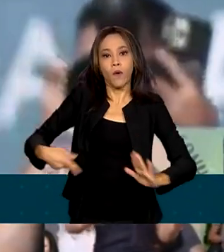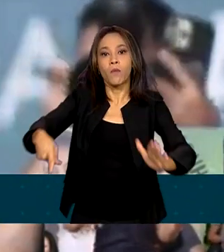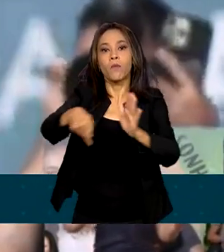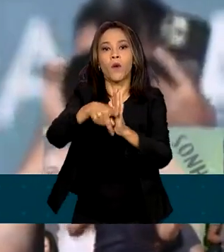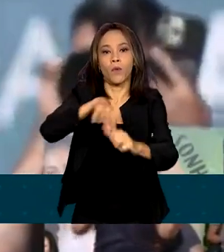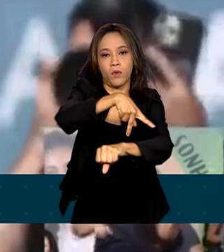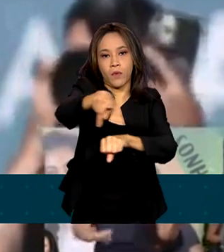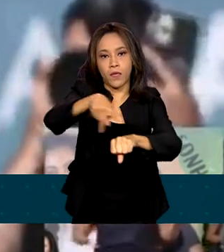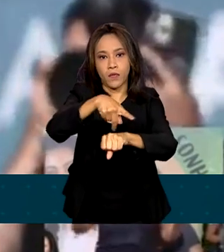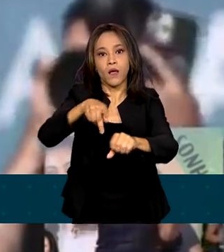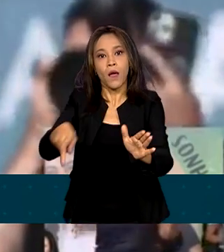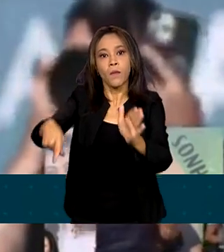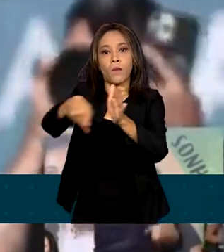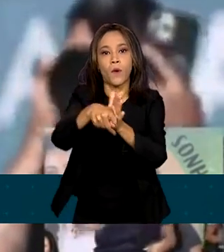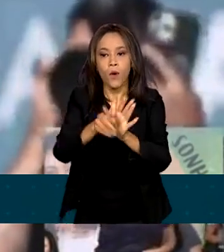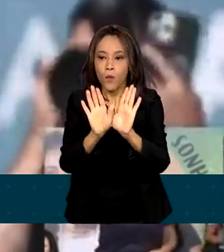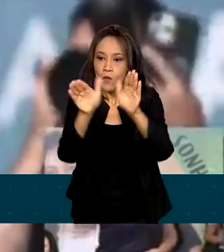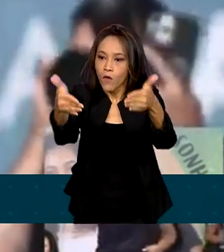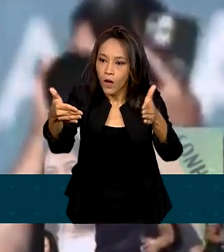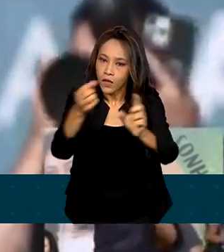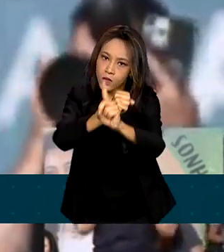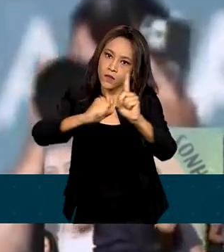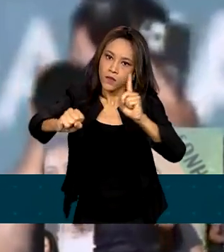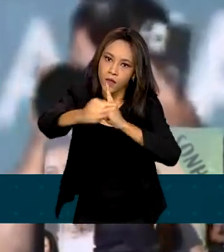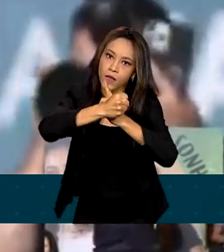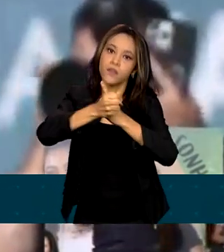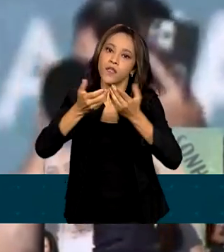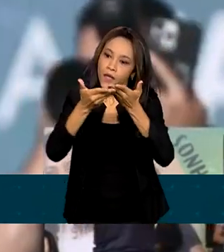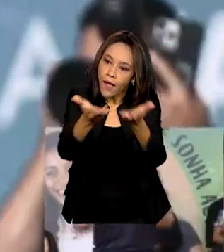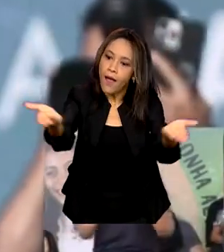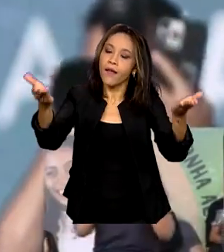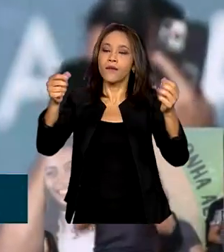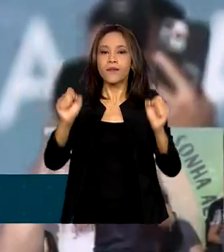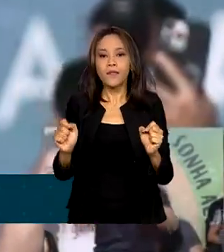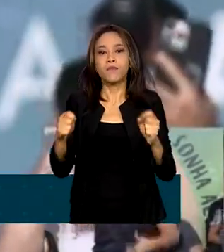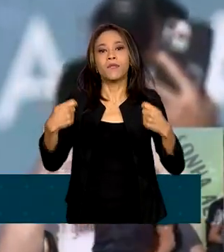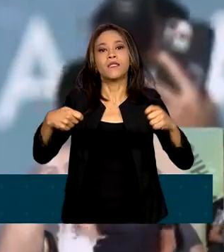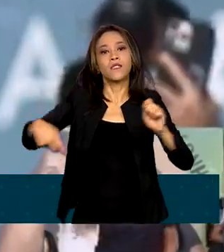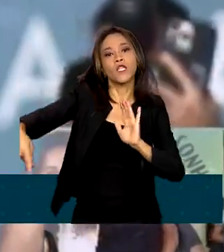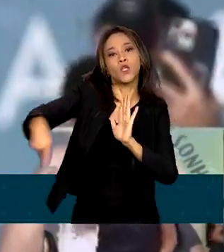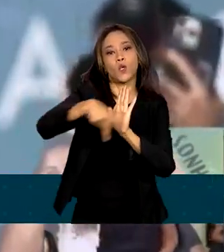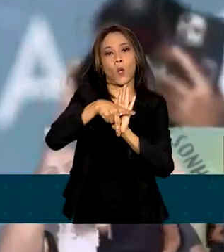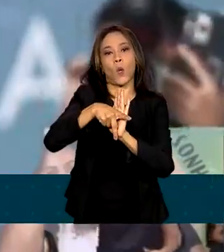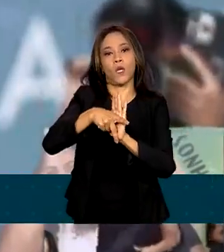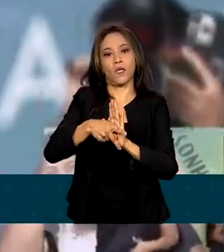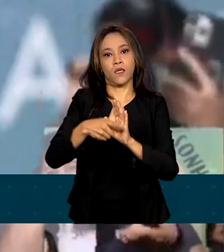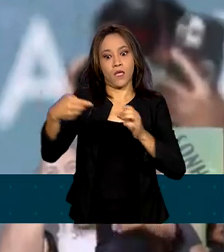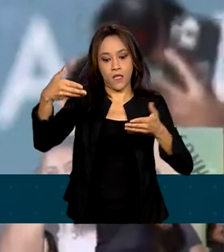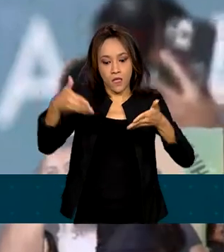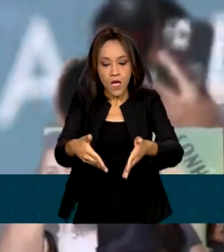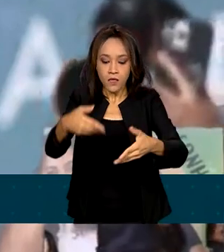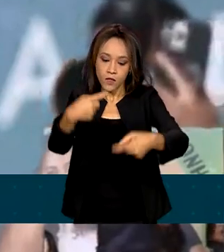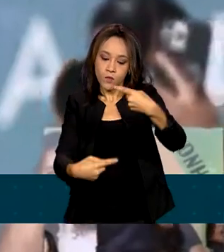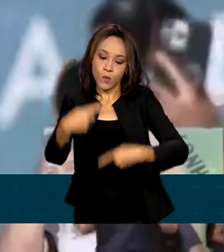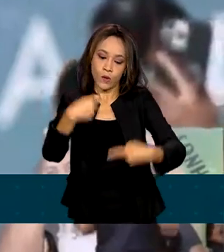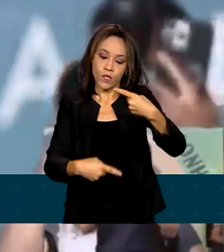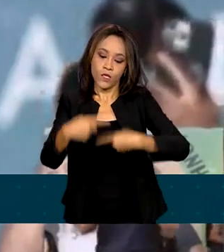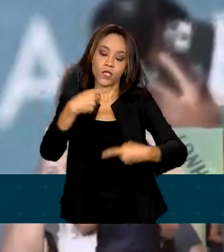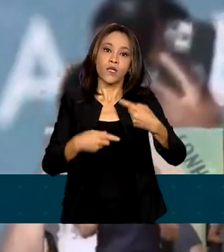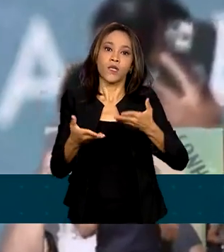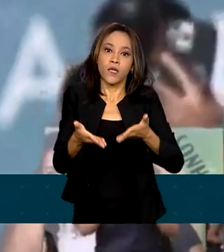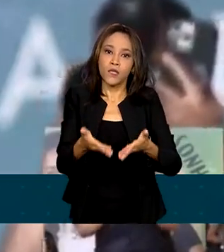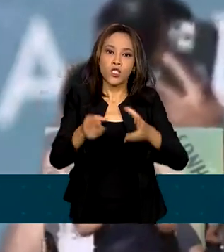é para a população. E é a população que tem que se tornar dona dessas políticas públicas, para que as políticas